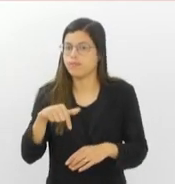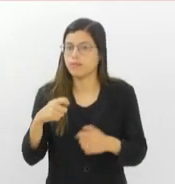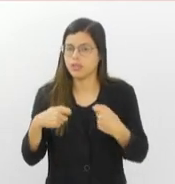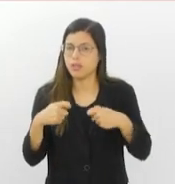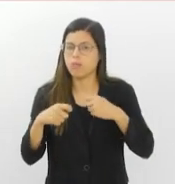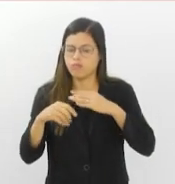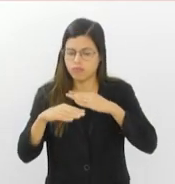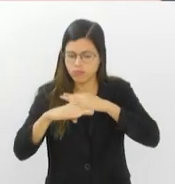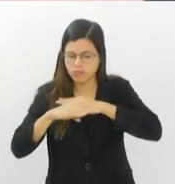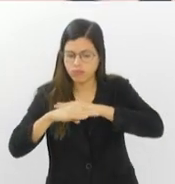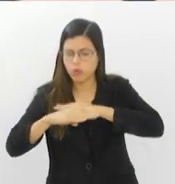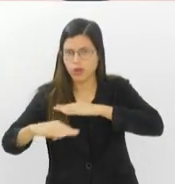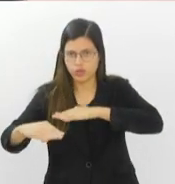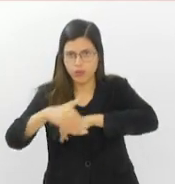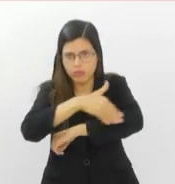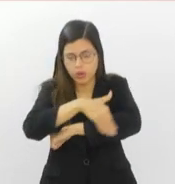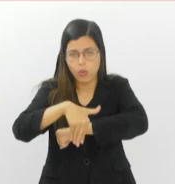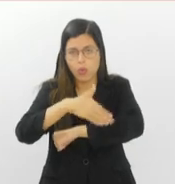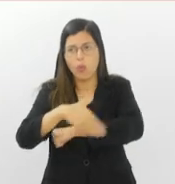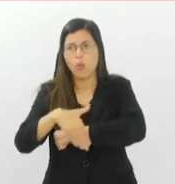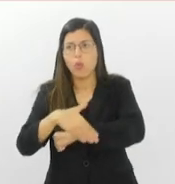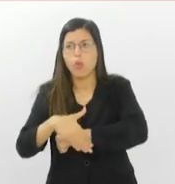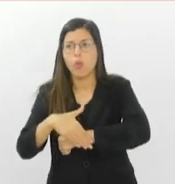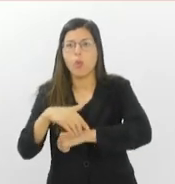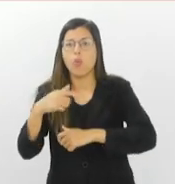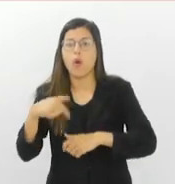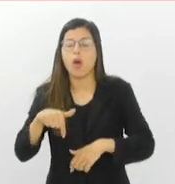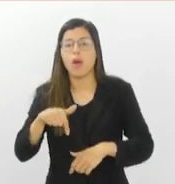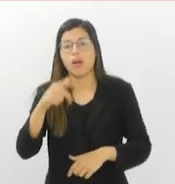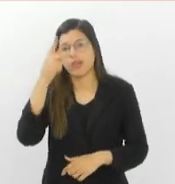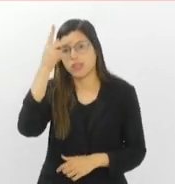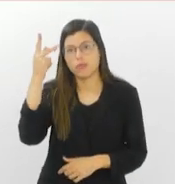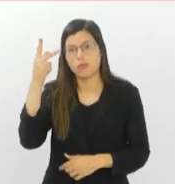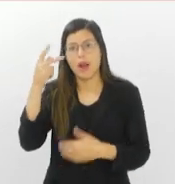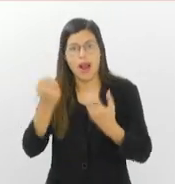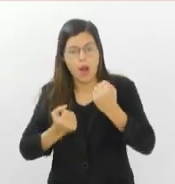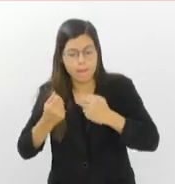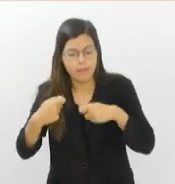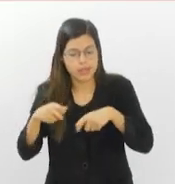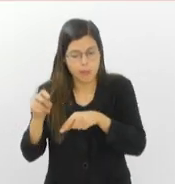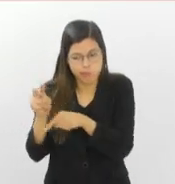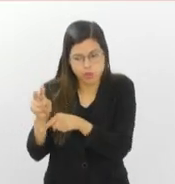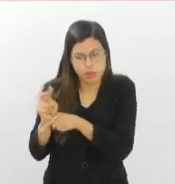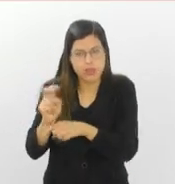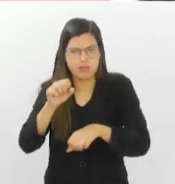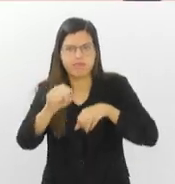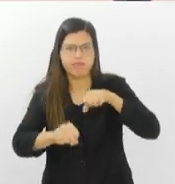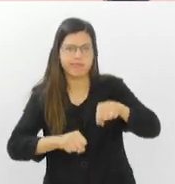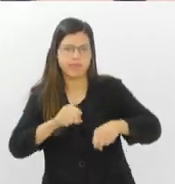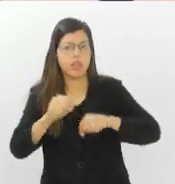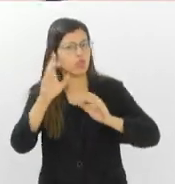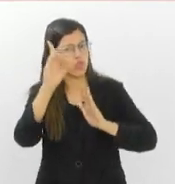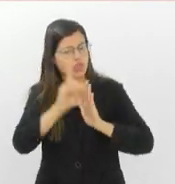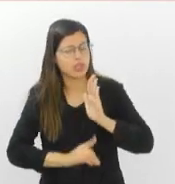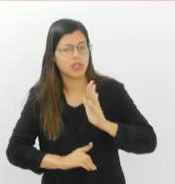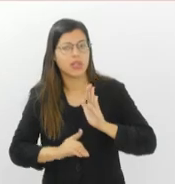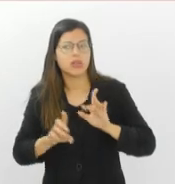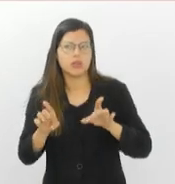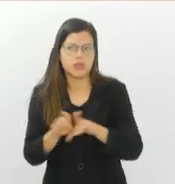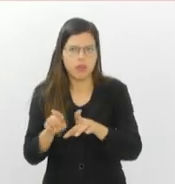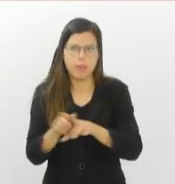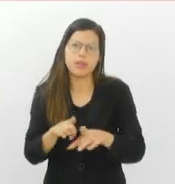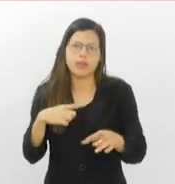questão de preferência, é questão de necessidade. O maior tem que proteger o menor. Então, da mesma forma que nós temos esses direitos, nós também temos os